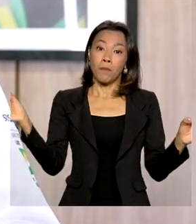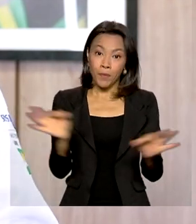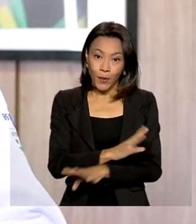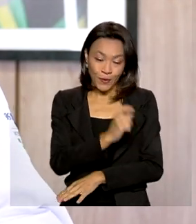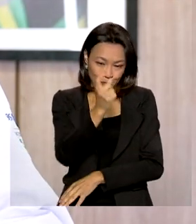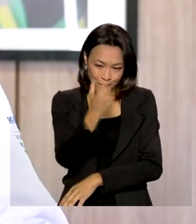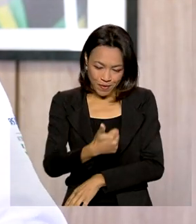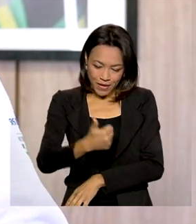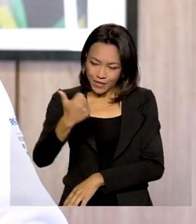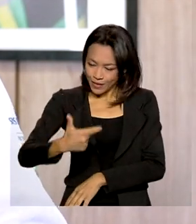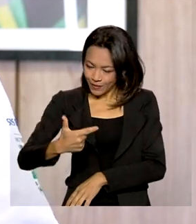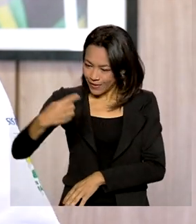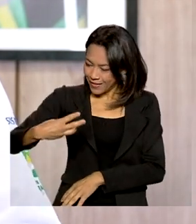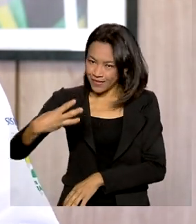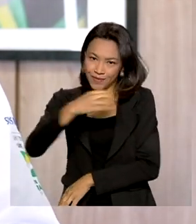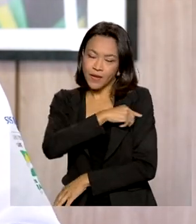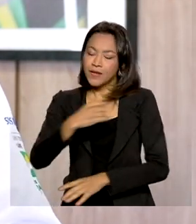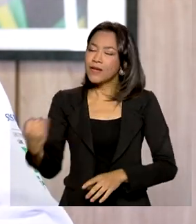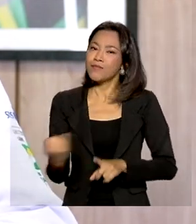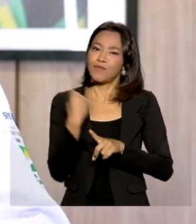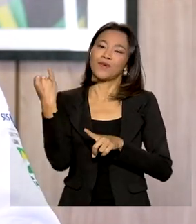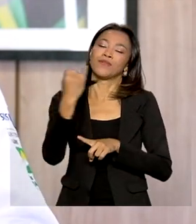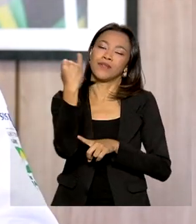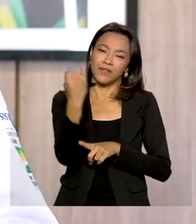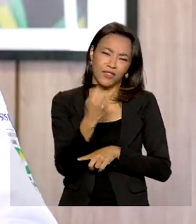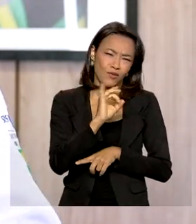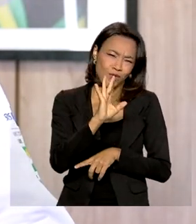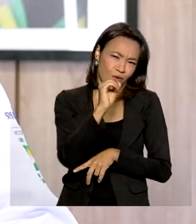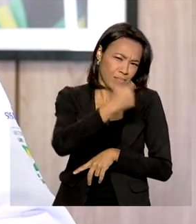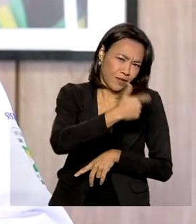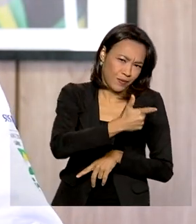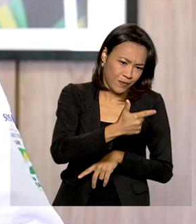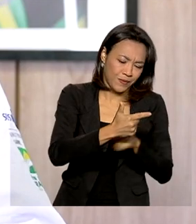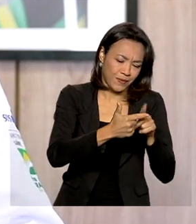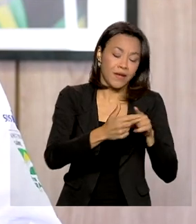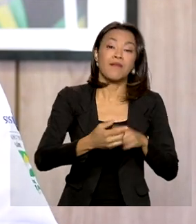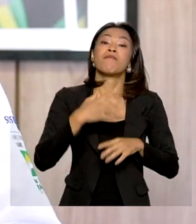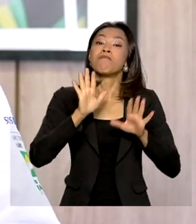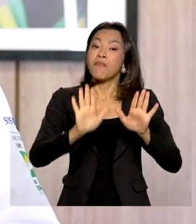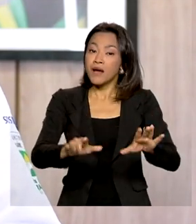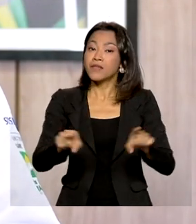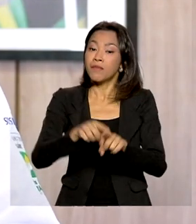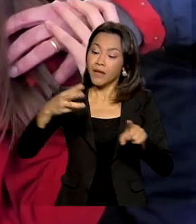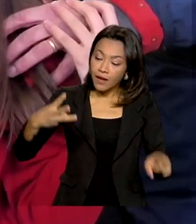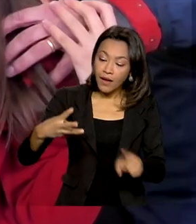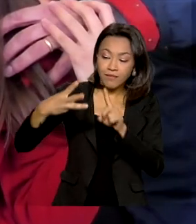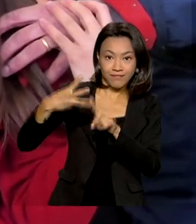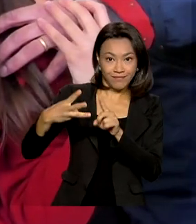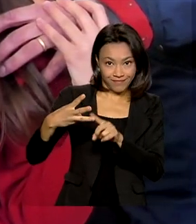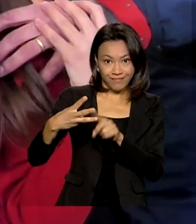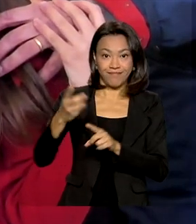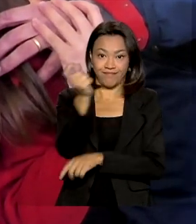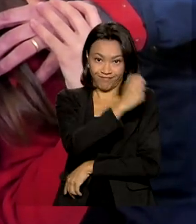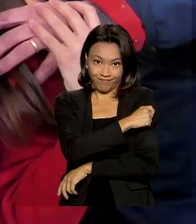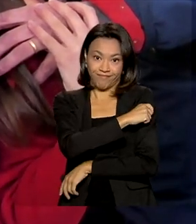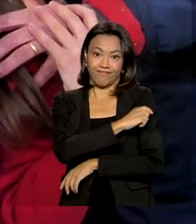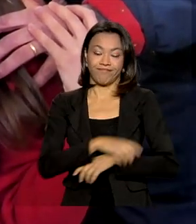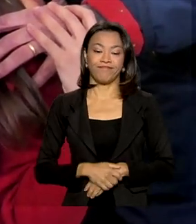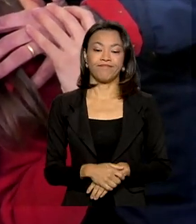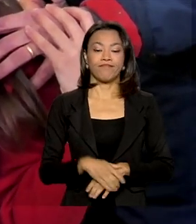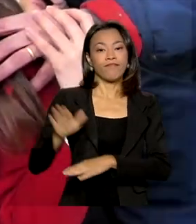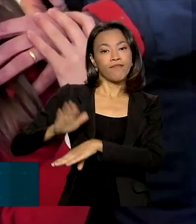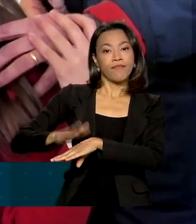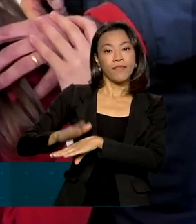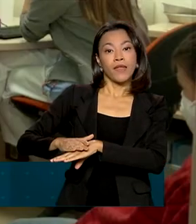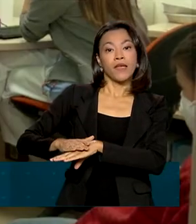vacinal é fundamental, não só a segunda dose, mas a dose de reforço. Ainda de acordo com o ministro da